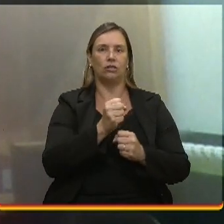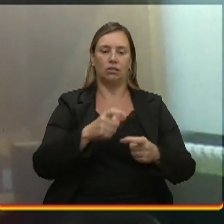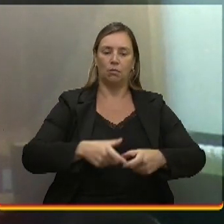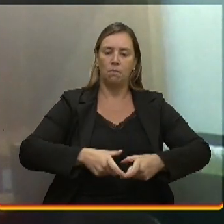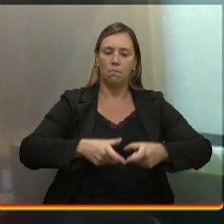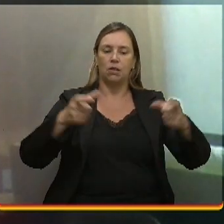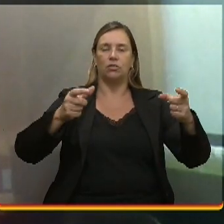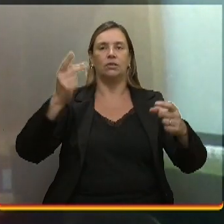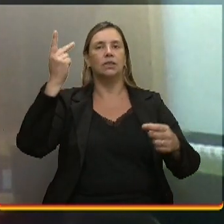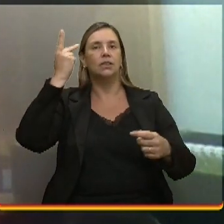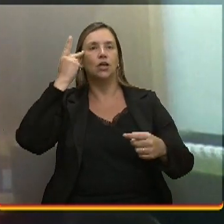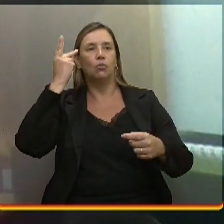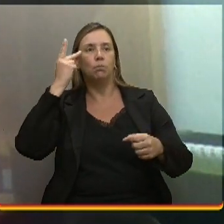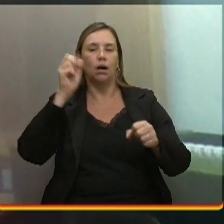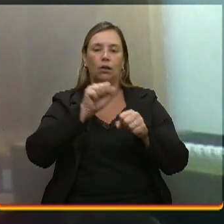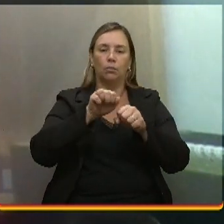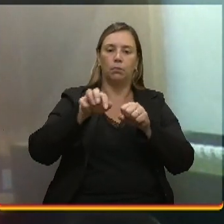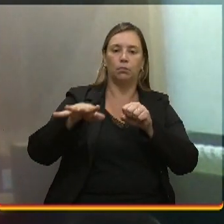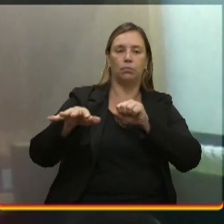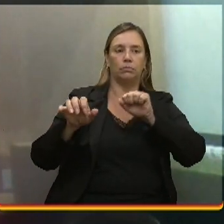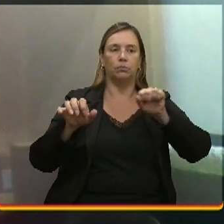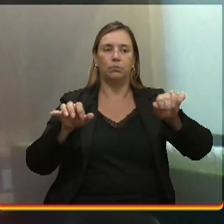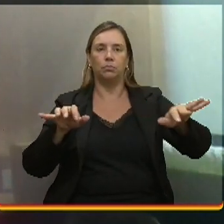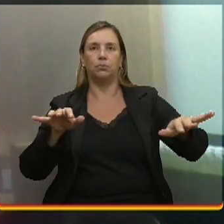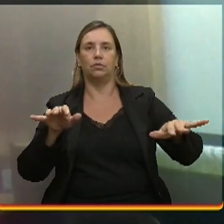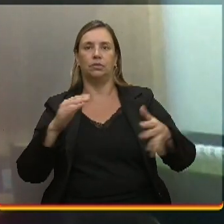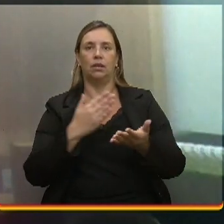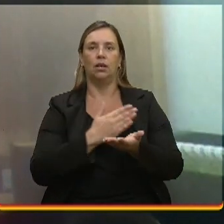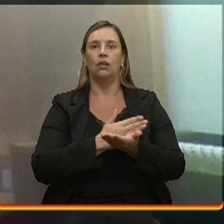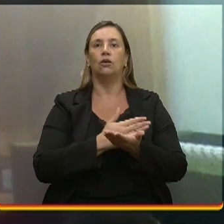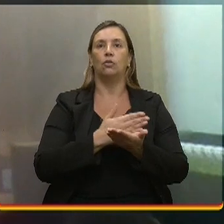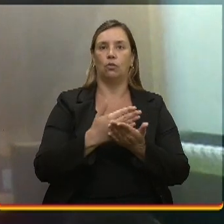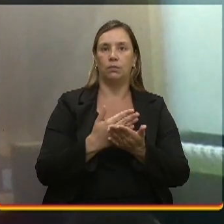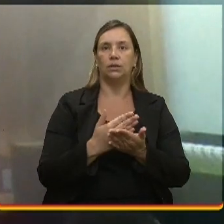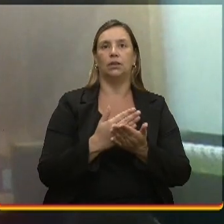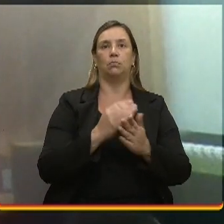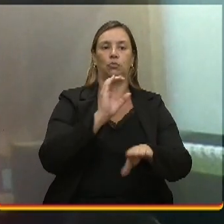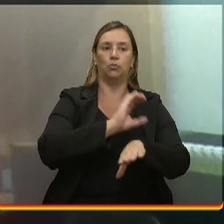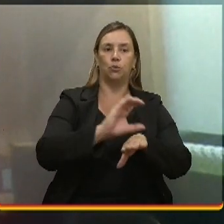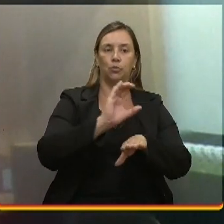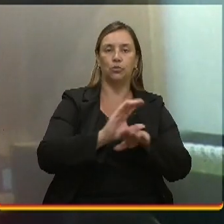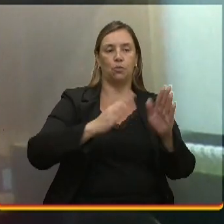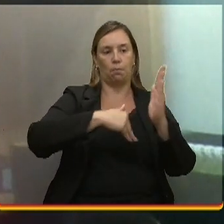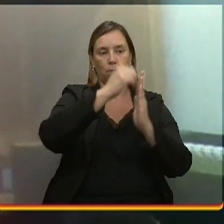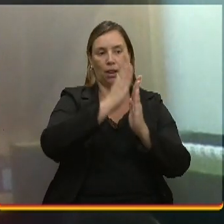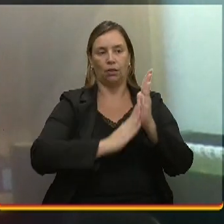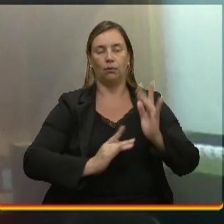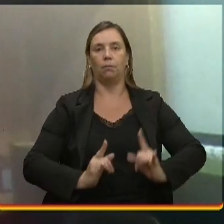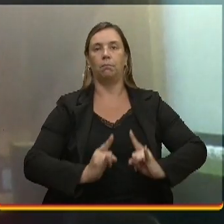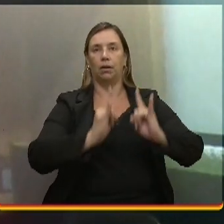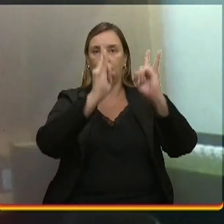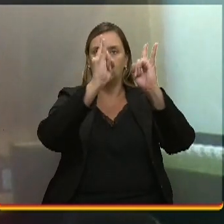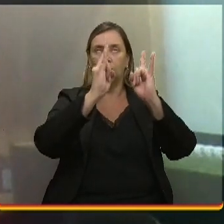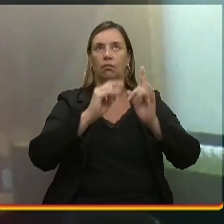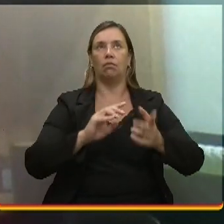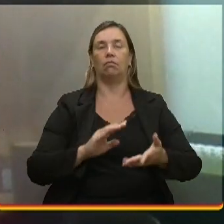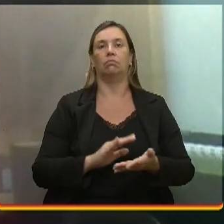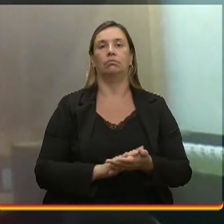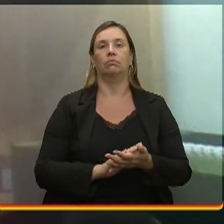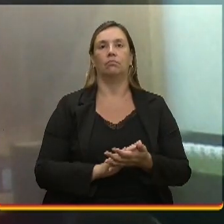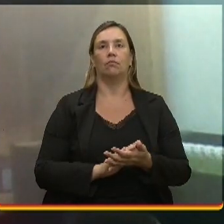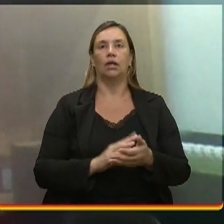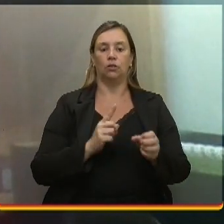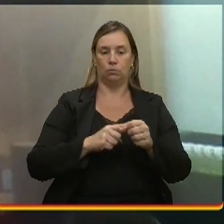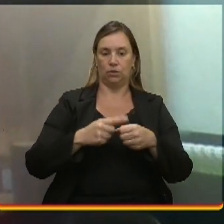São Paulo. A situação está muito... Começamos com um curso de pintura predial e no